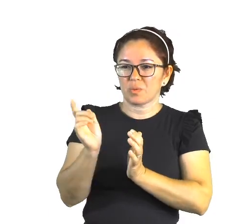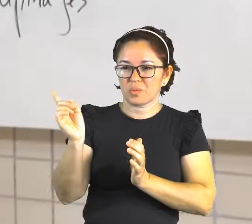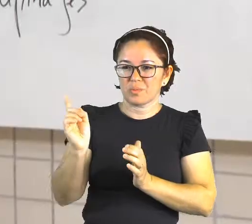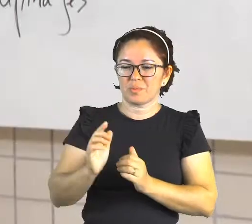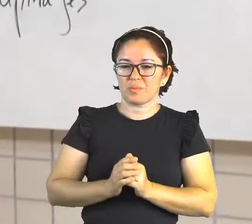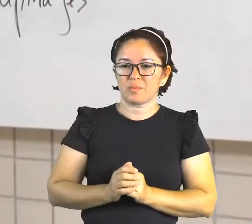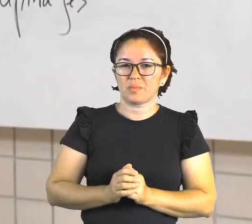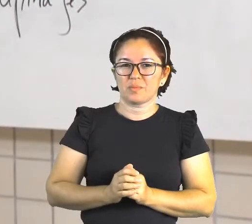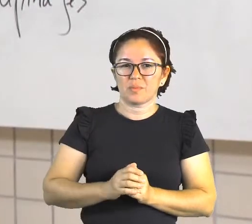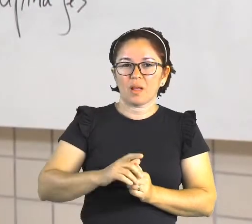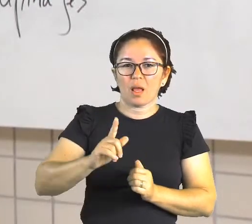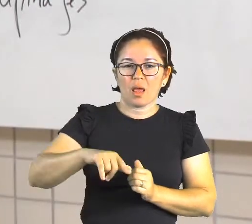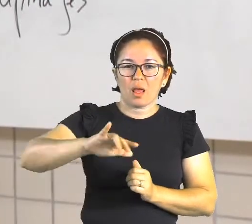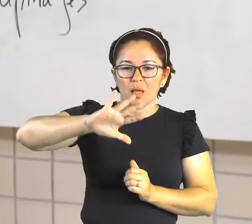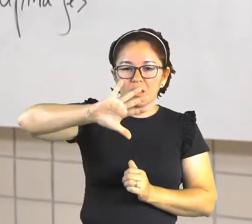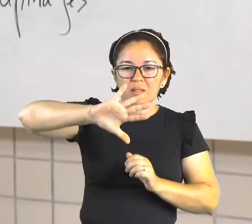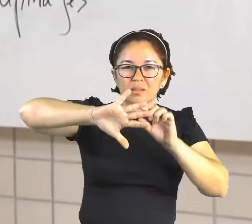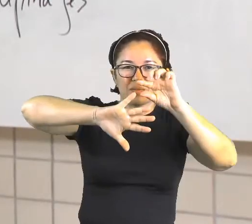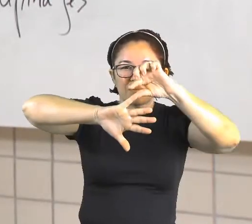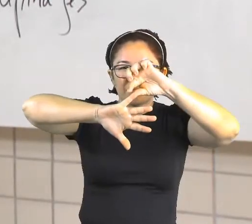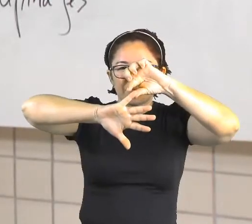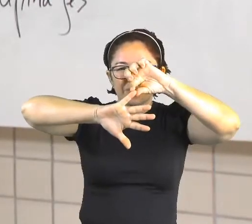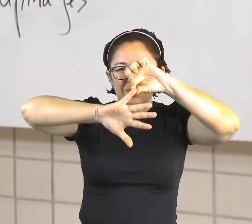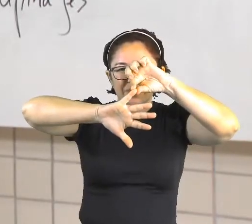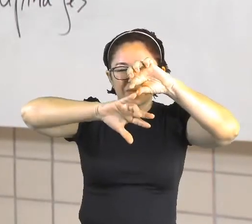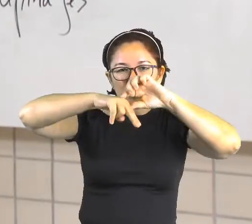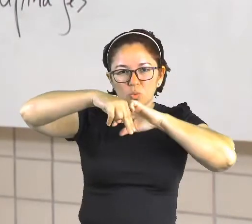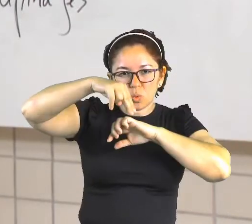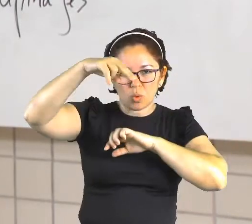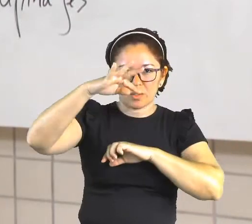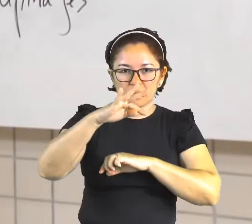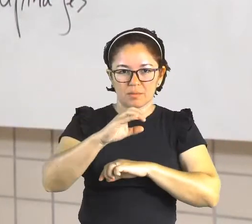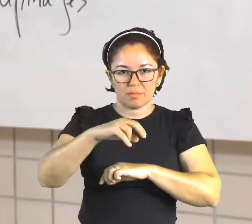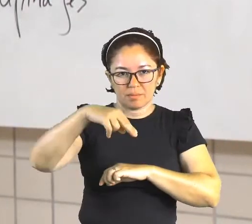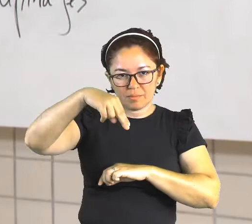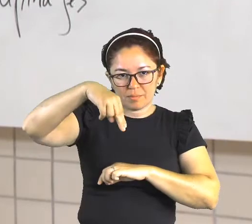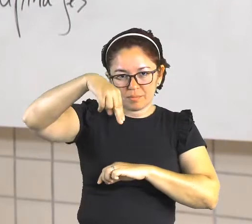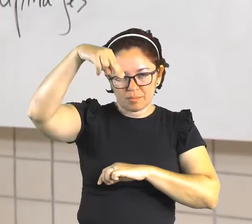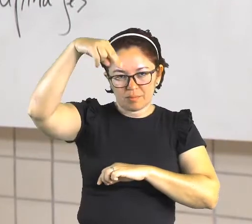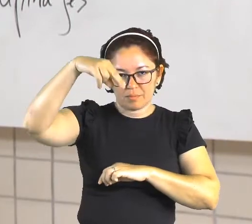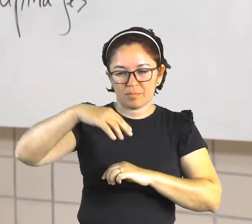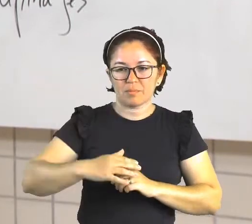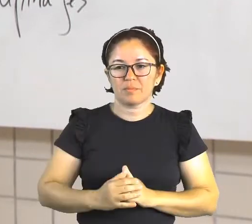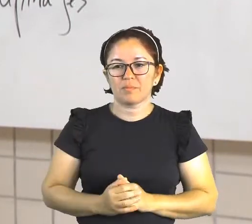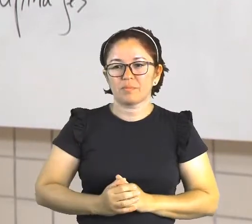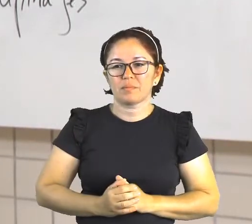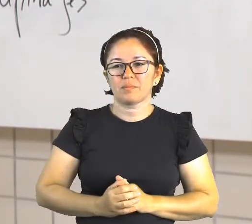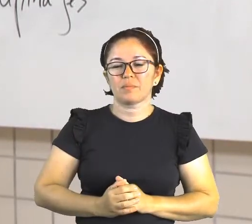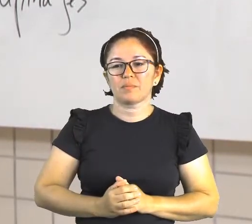Papagaio. Nessa região da cidade de Xambioá, eles estão naquela região.